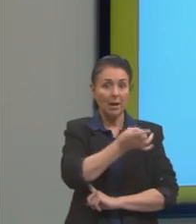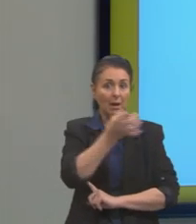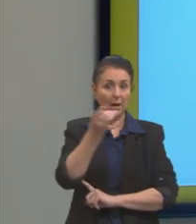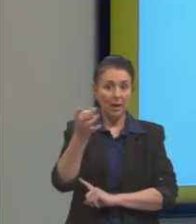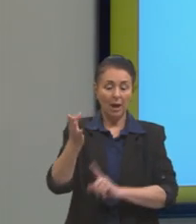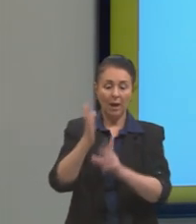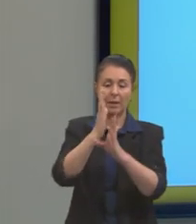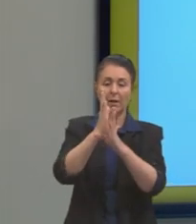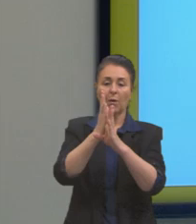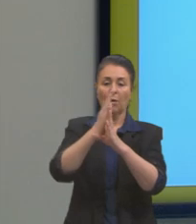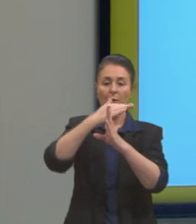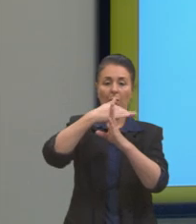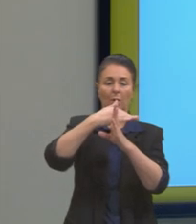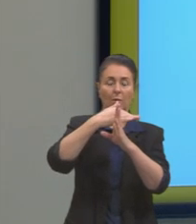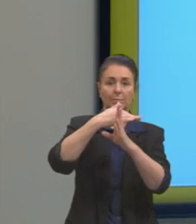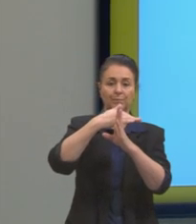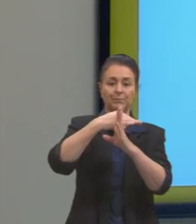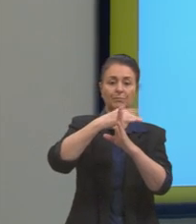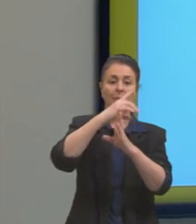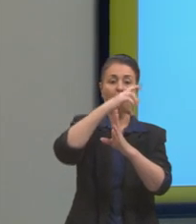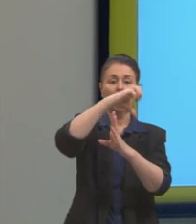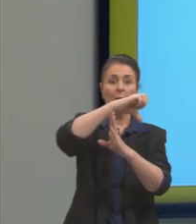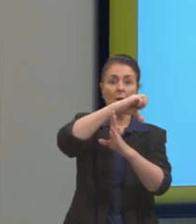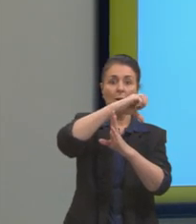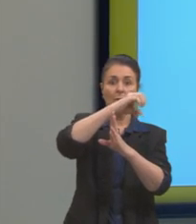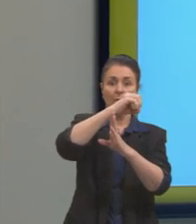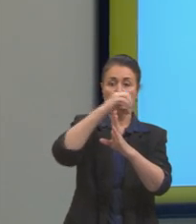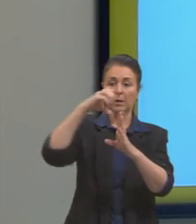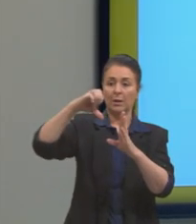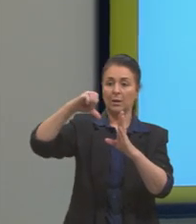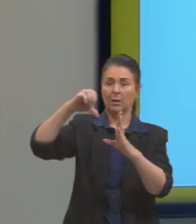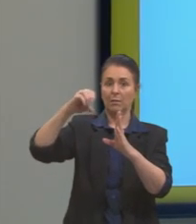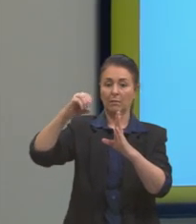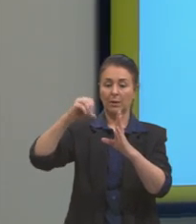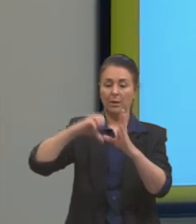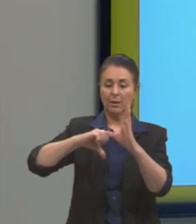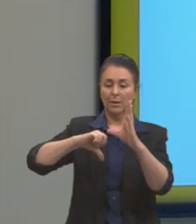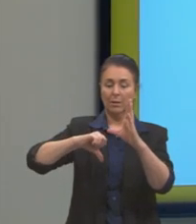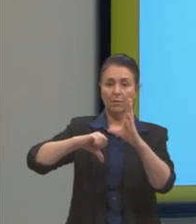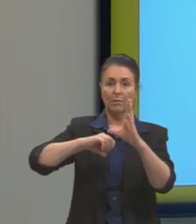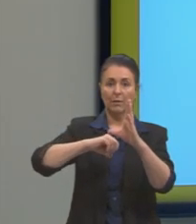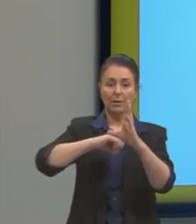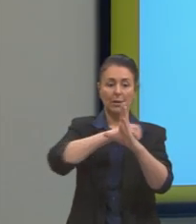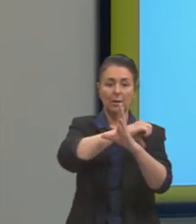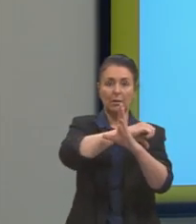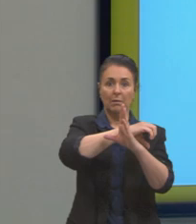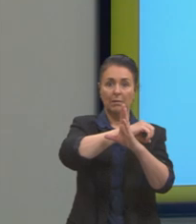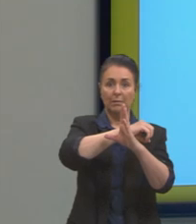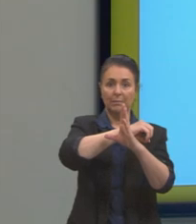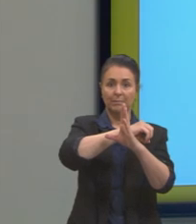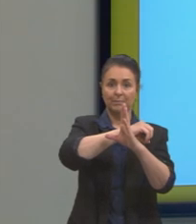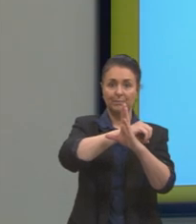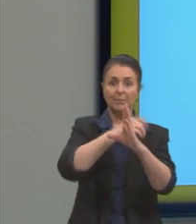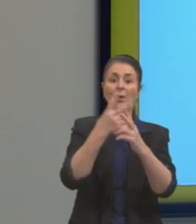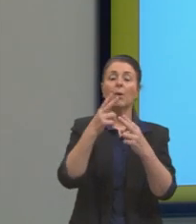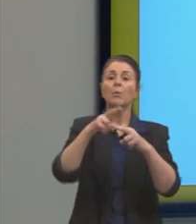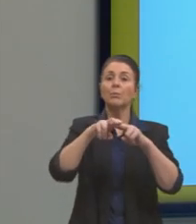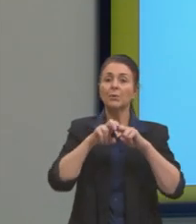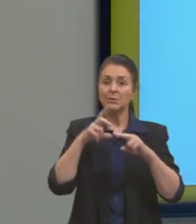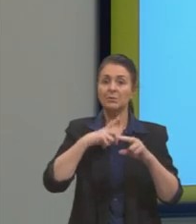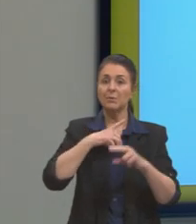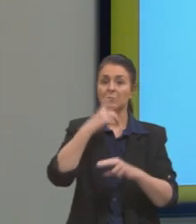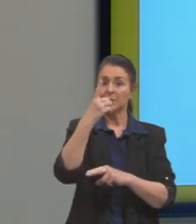90, então, esse quadrante é 90, esse quadrante também vai ser 90, que é o segundo quadrante. Por isso aqui consta 180,